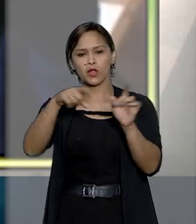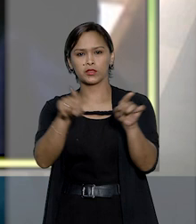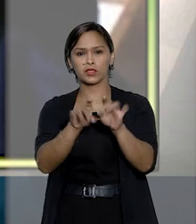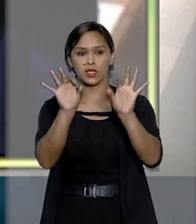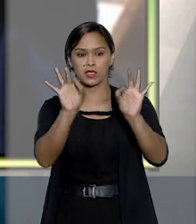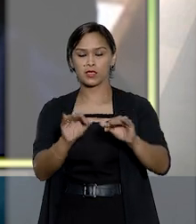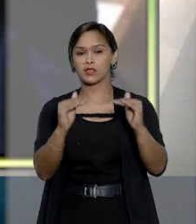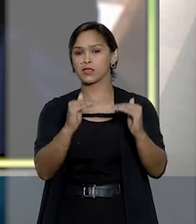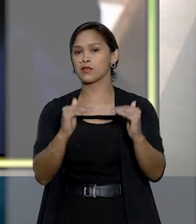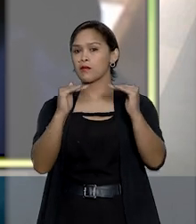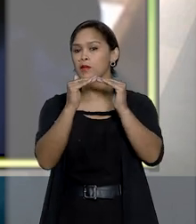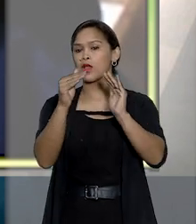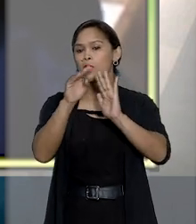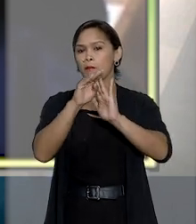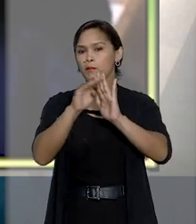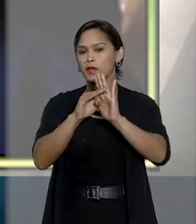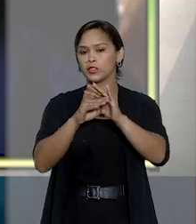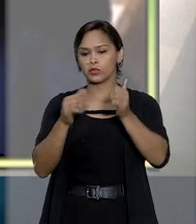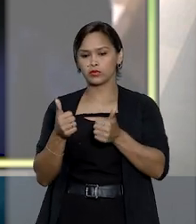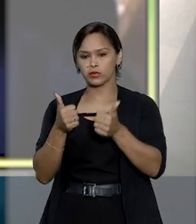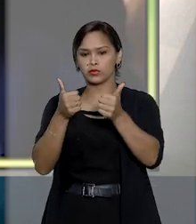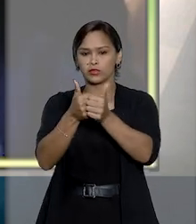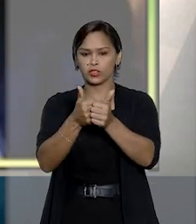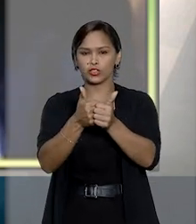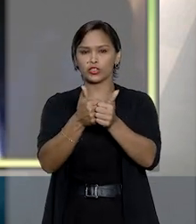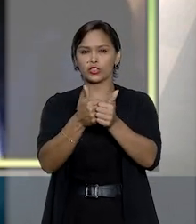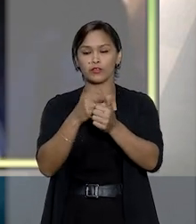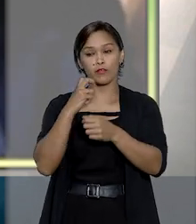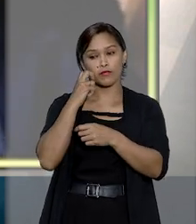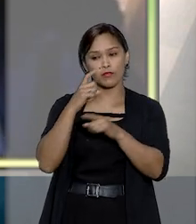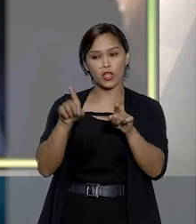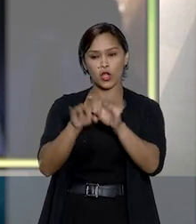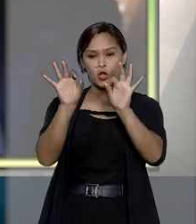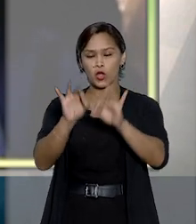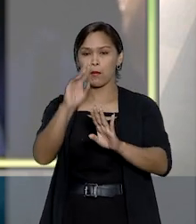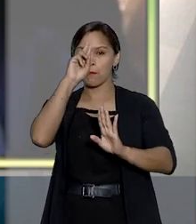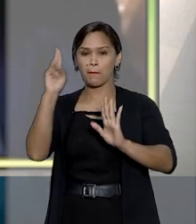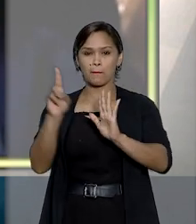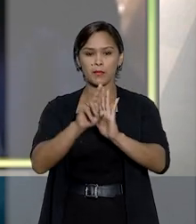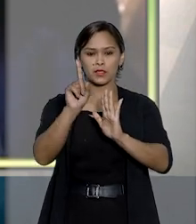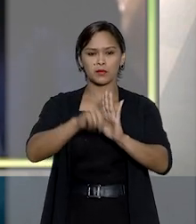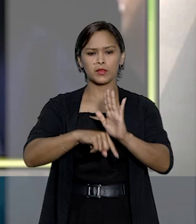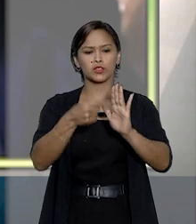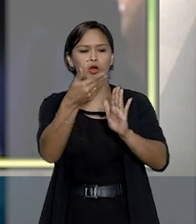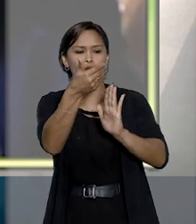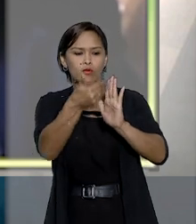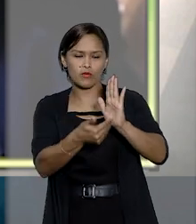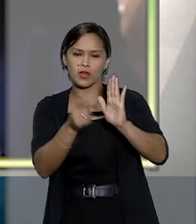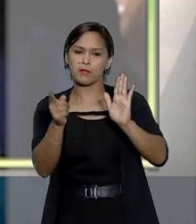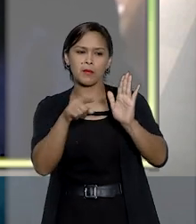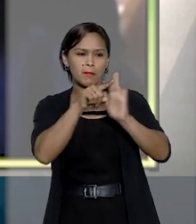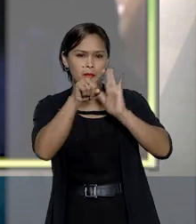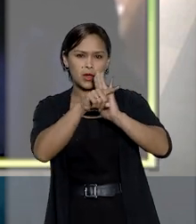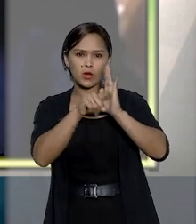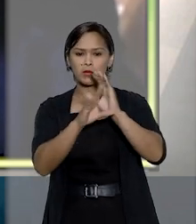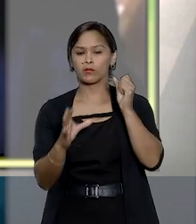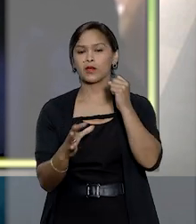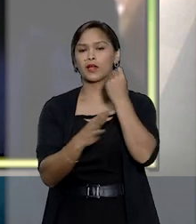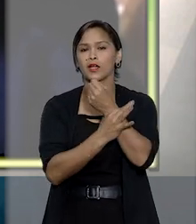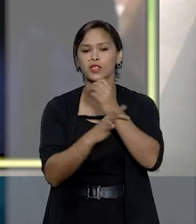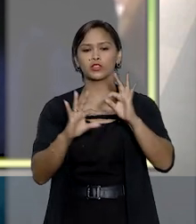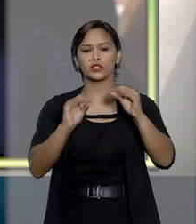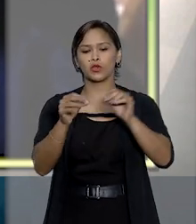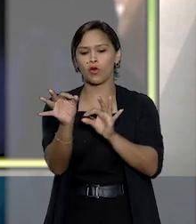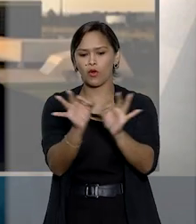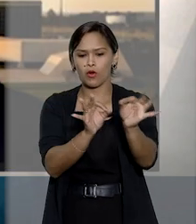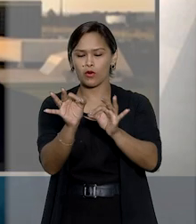estabeleceu medidas indutivas, coercitivas, mandamentais ou subrogatórias para garantir o cumprimento de